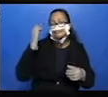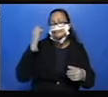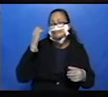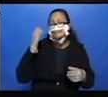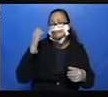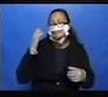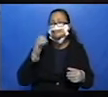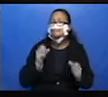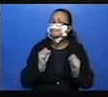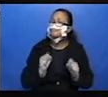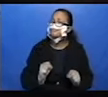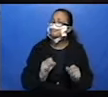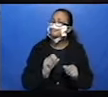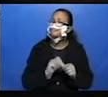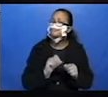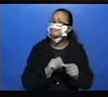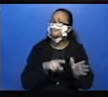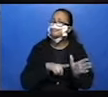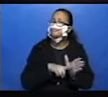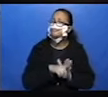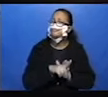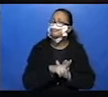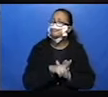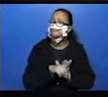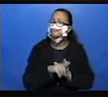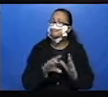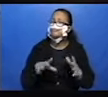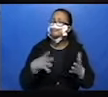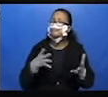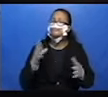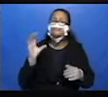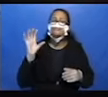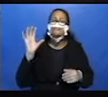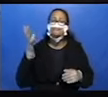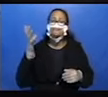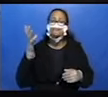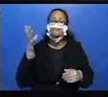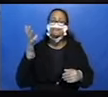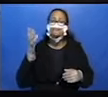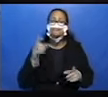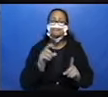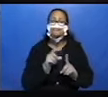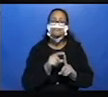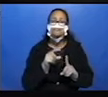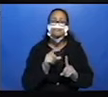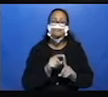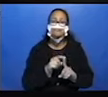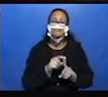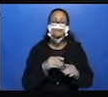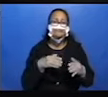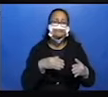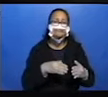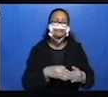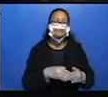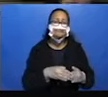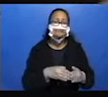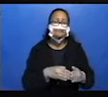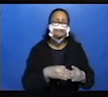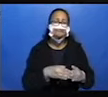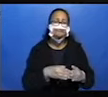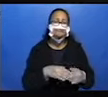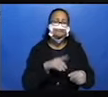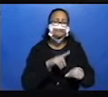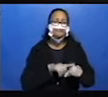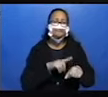quê? Você vai fazer essa pergunta. Quando isso aconteceu? E algumas palavras específicas se referem a tempo, que nós